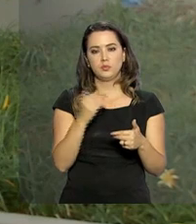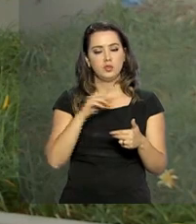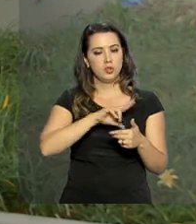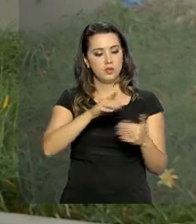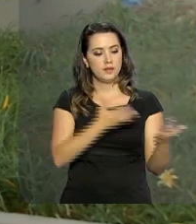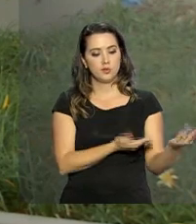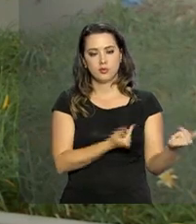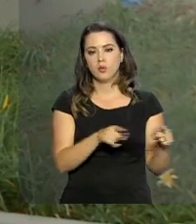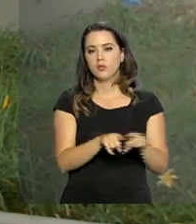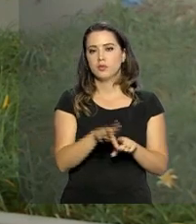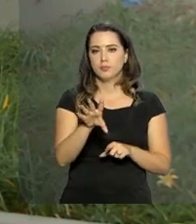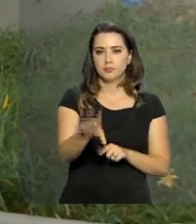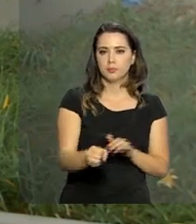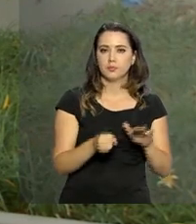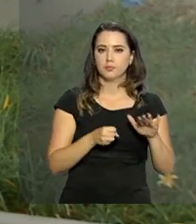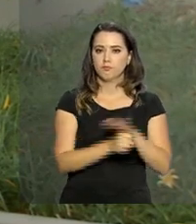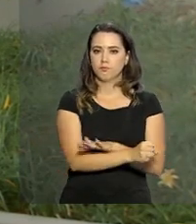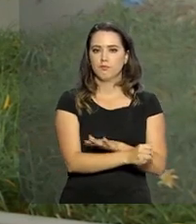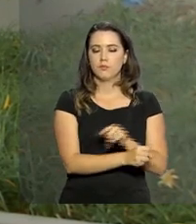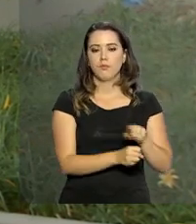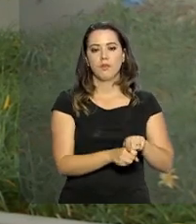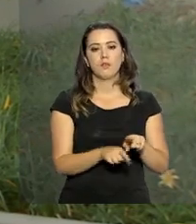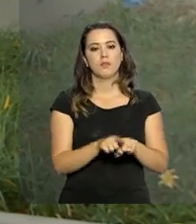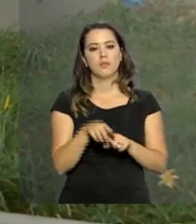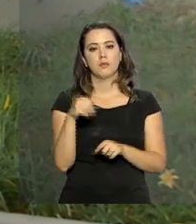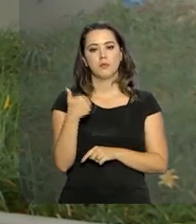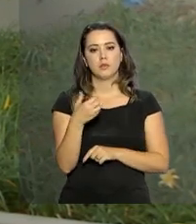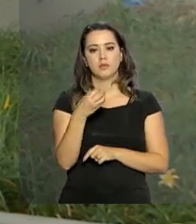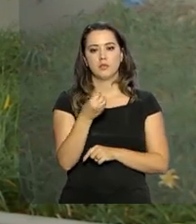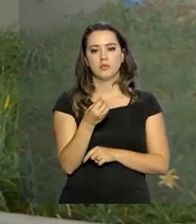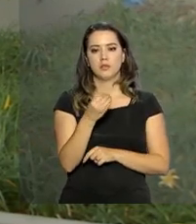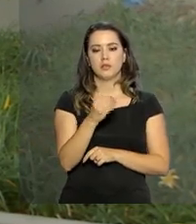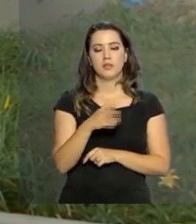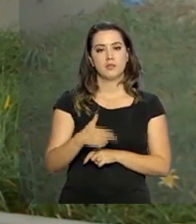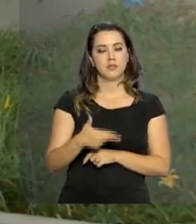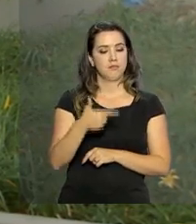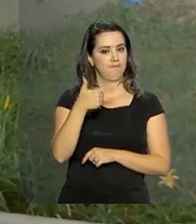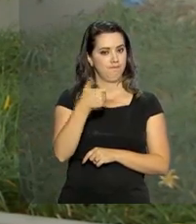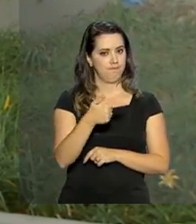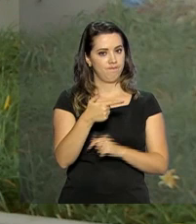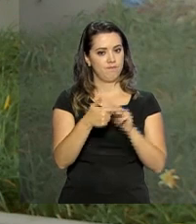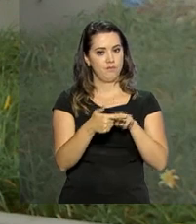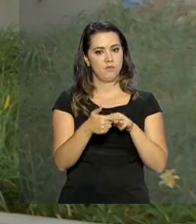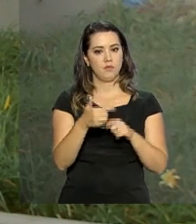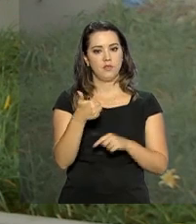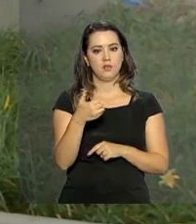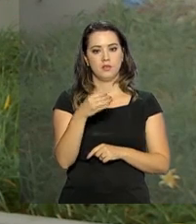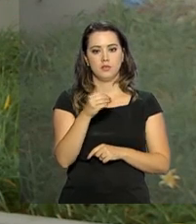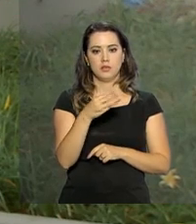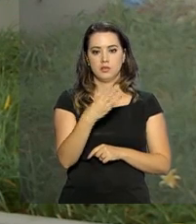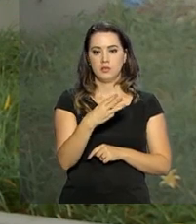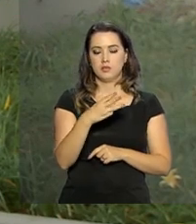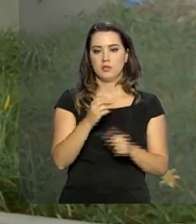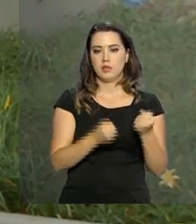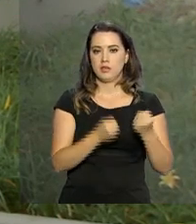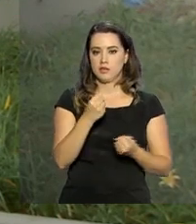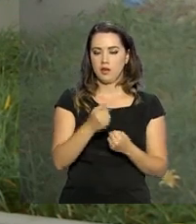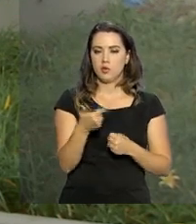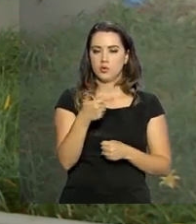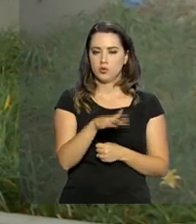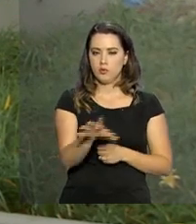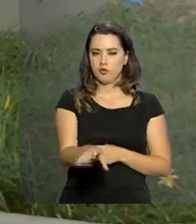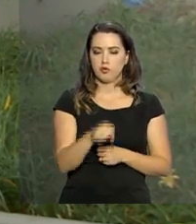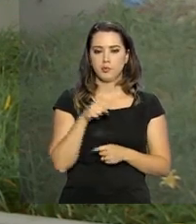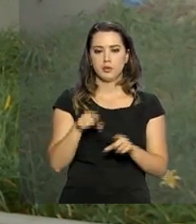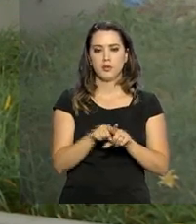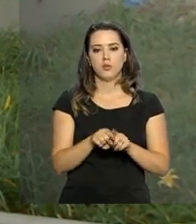balanço da operação, 160 armas de fogo foram apreendidas, 103 veículos recuperados, além de drogas como